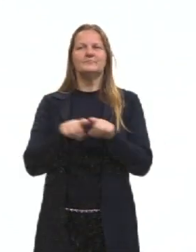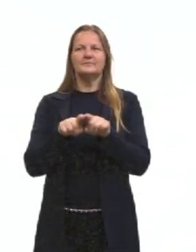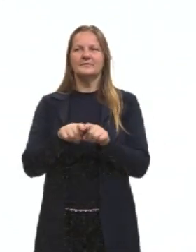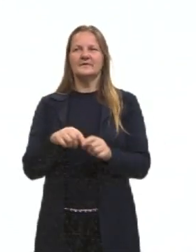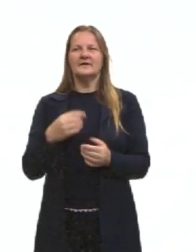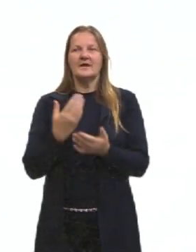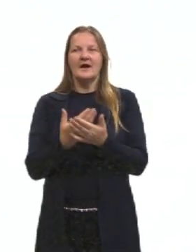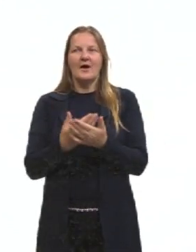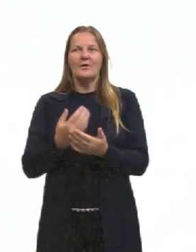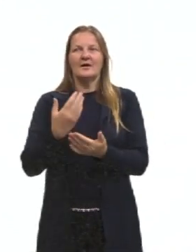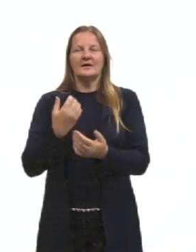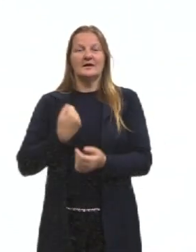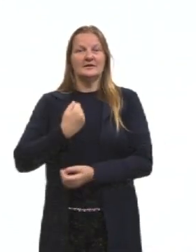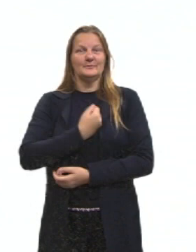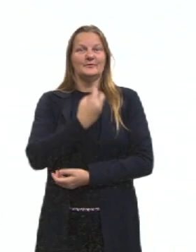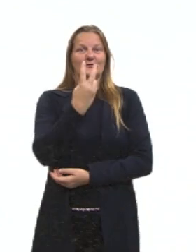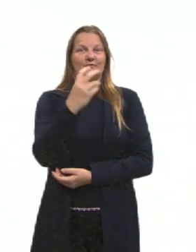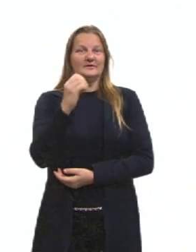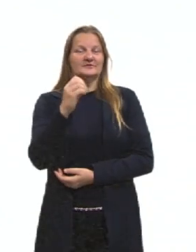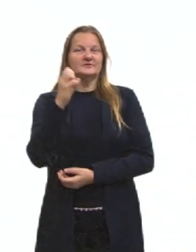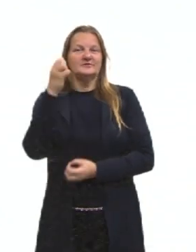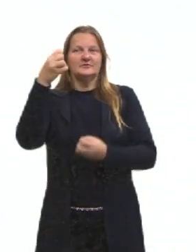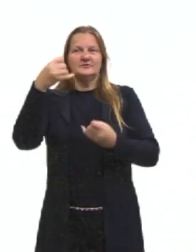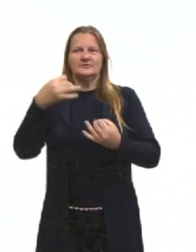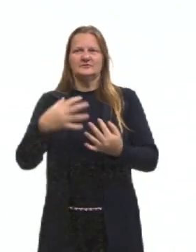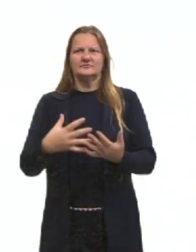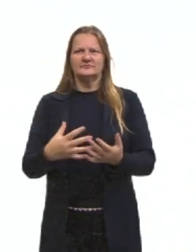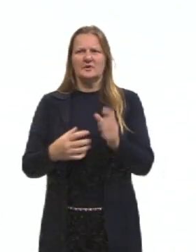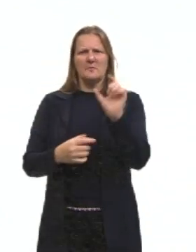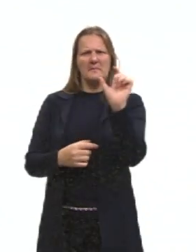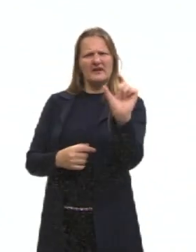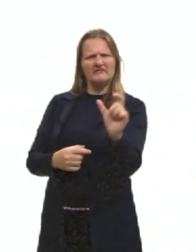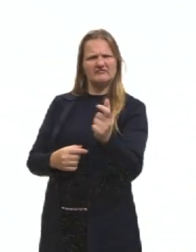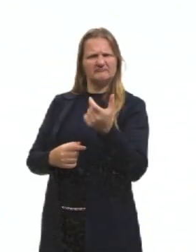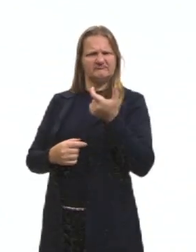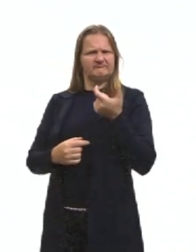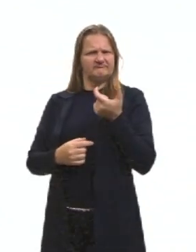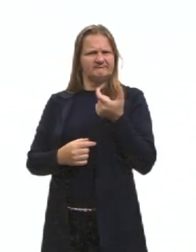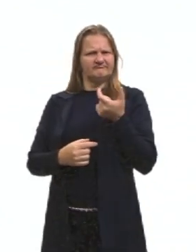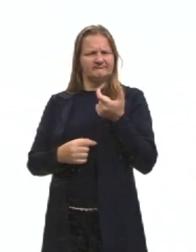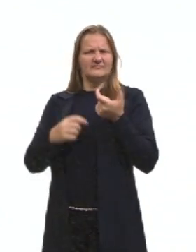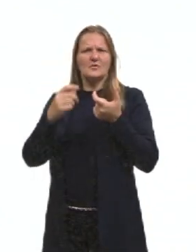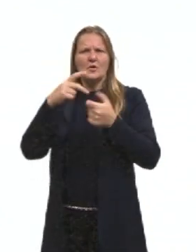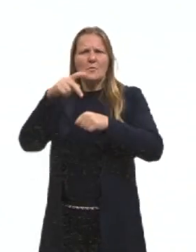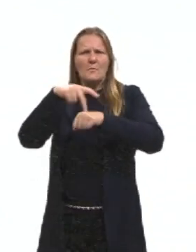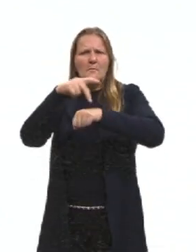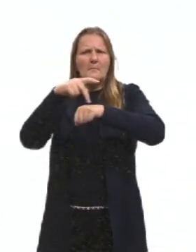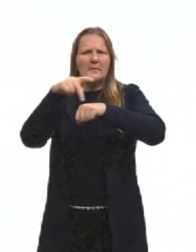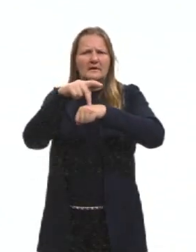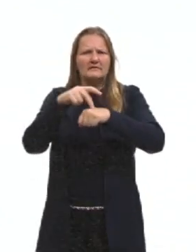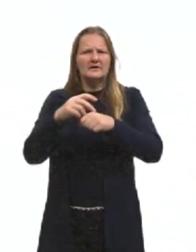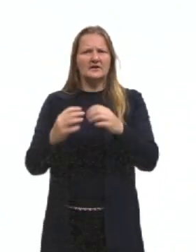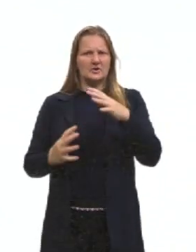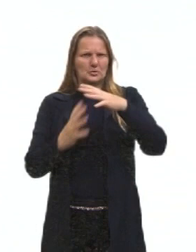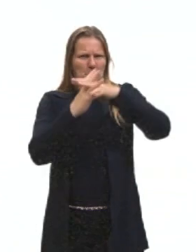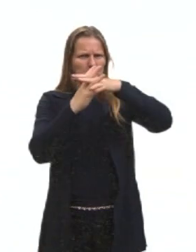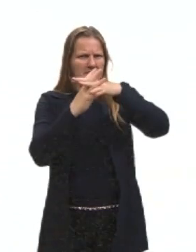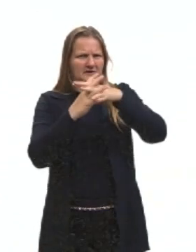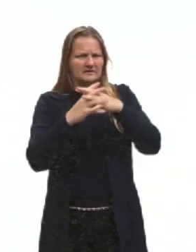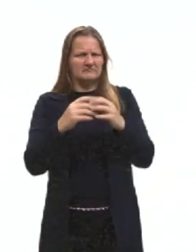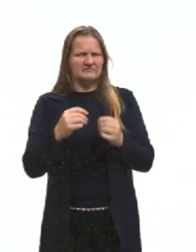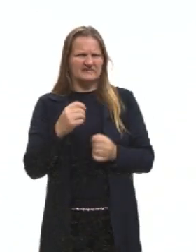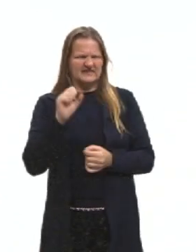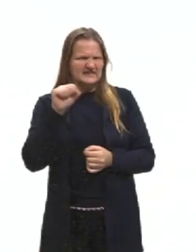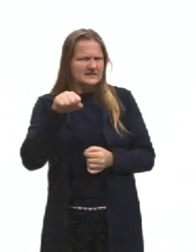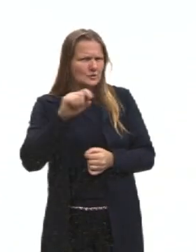a nossa aula 20 diz, estrangeirismo deixa a redação top? Ué,